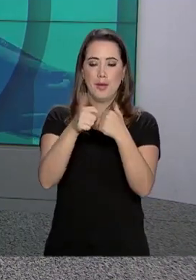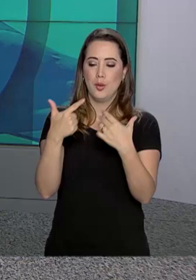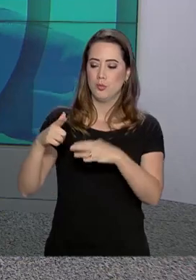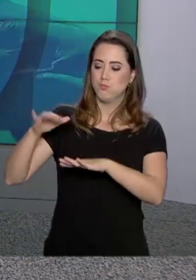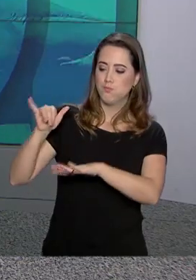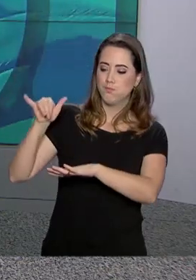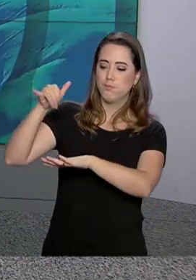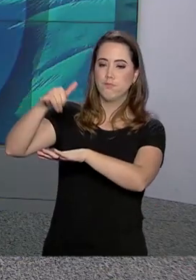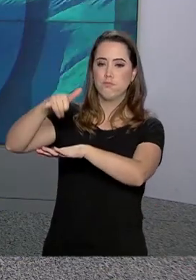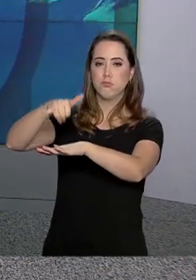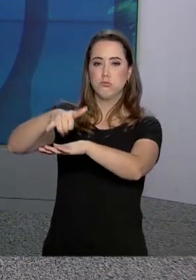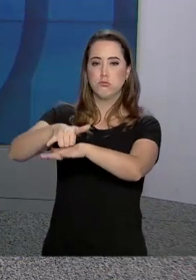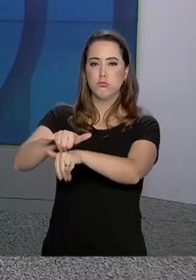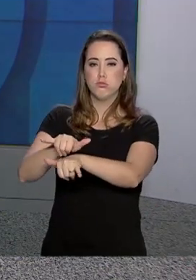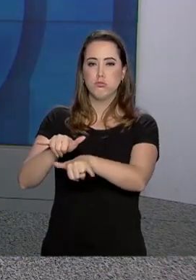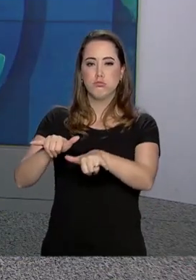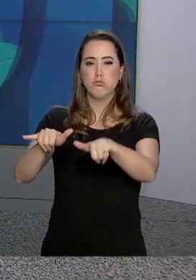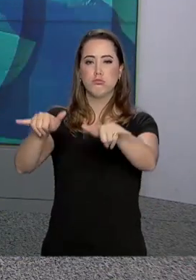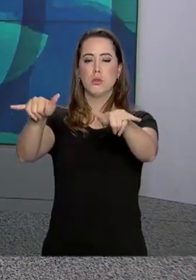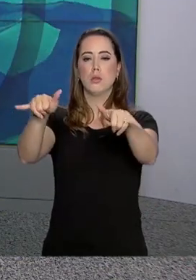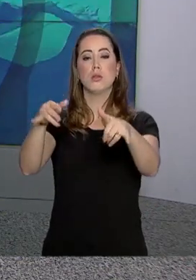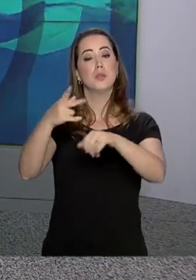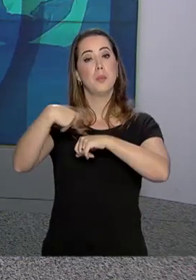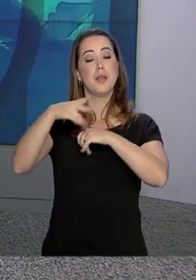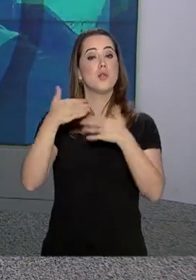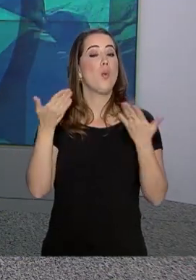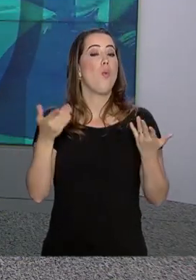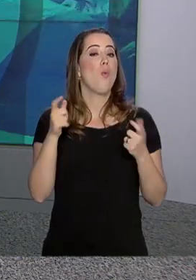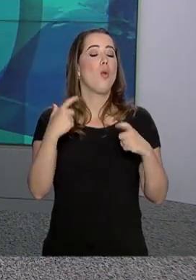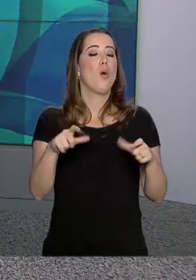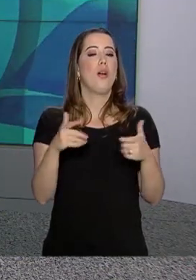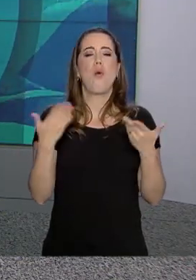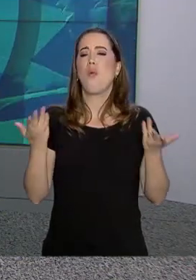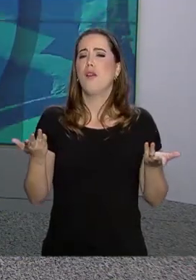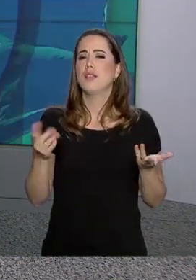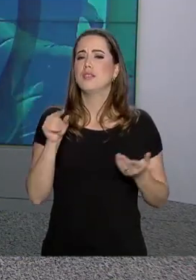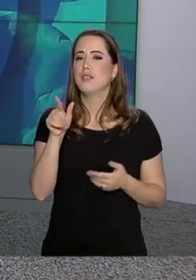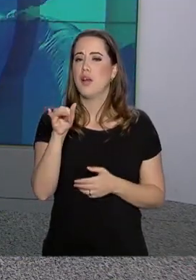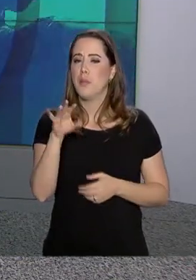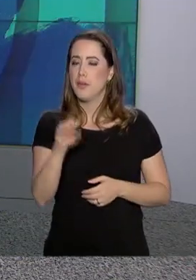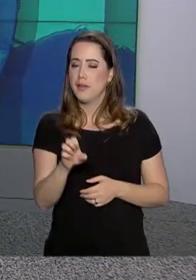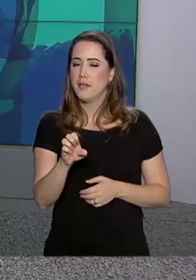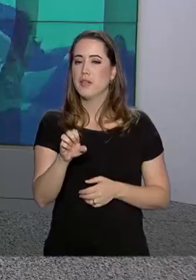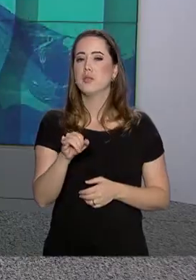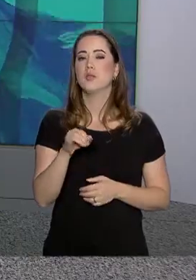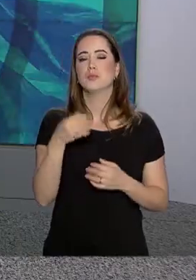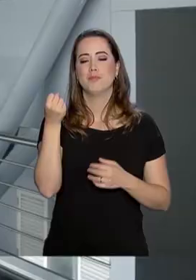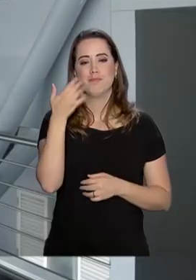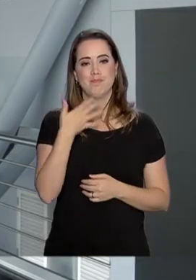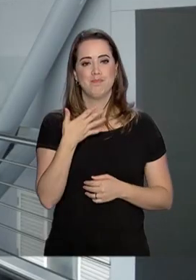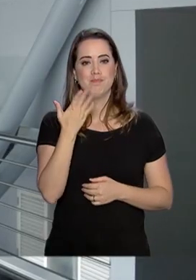aeroportos do país. Quer saber quais são eles? Gabriela Noronha conta pra gente.